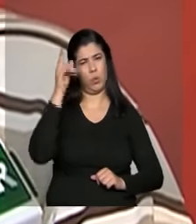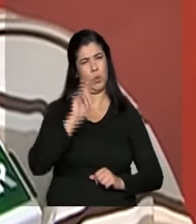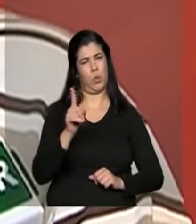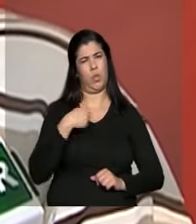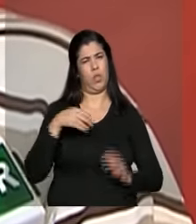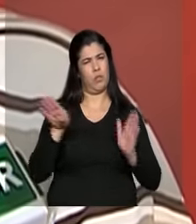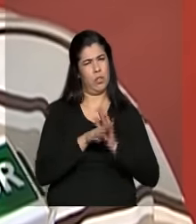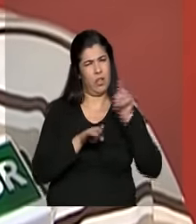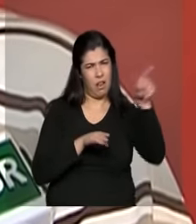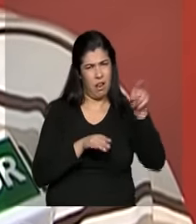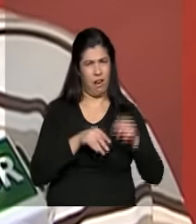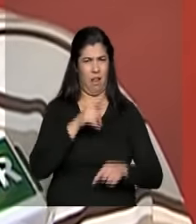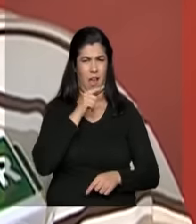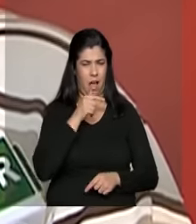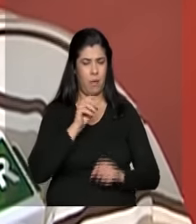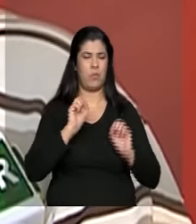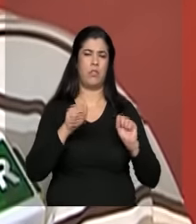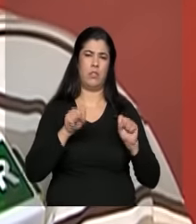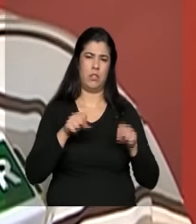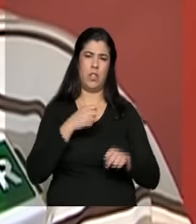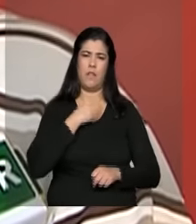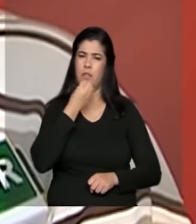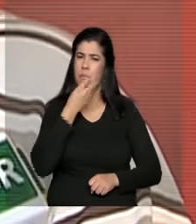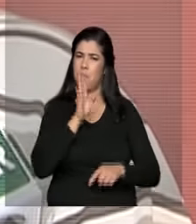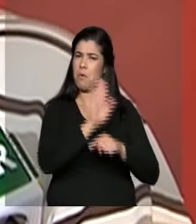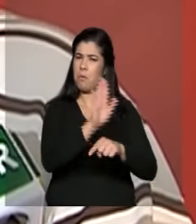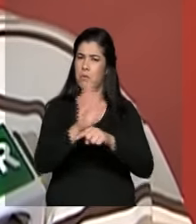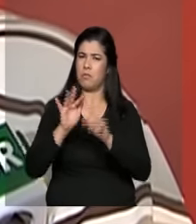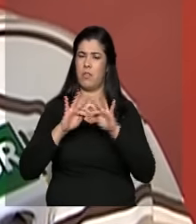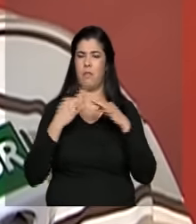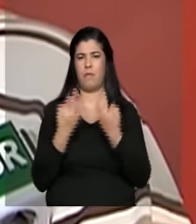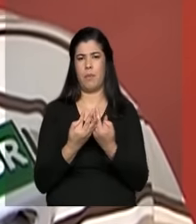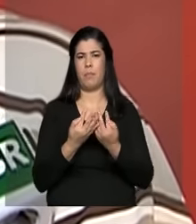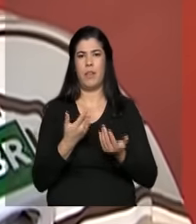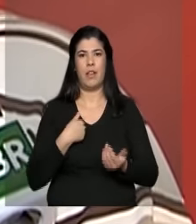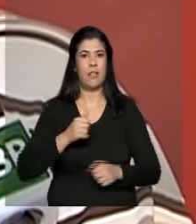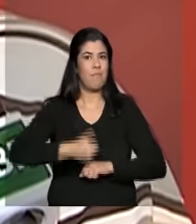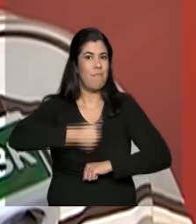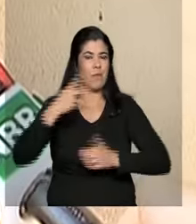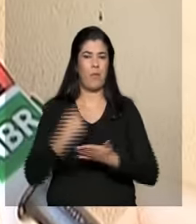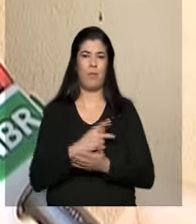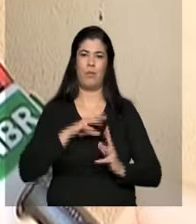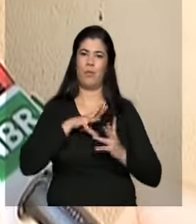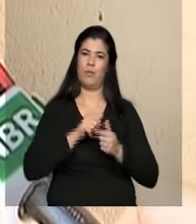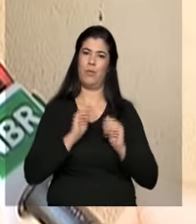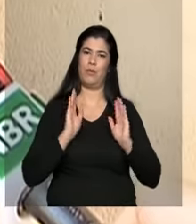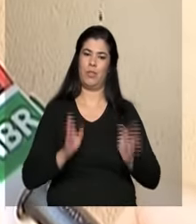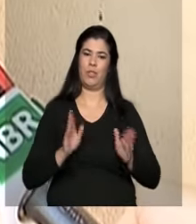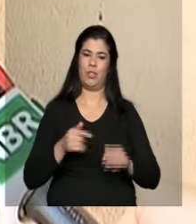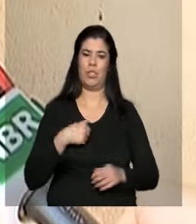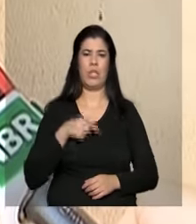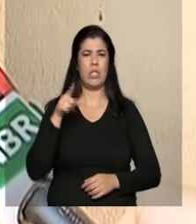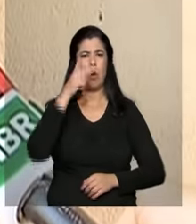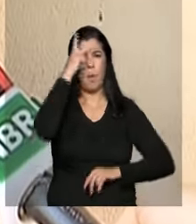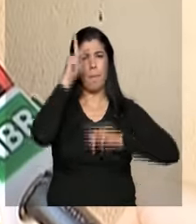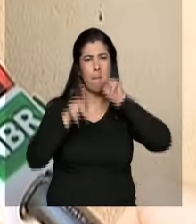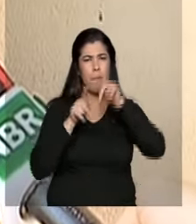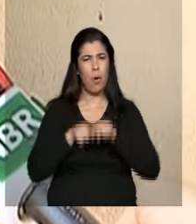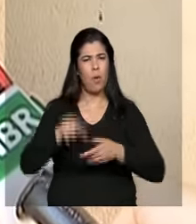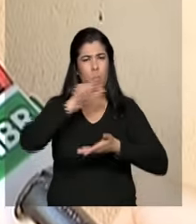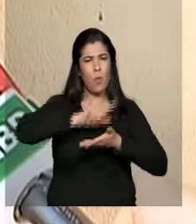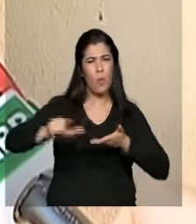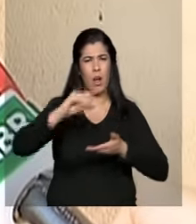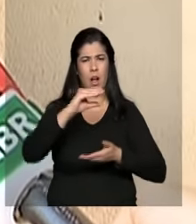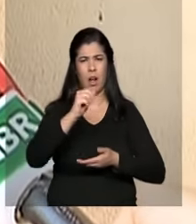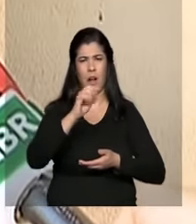essa água chegar lá. Como ela vai chegar lá, para eles vai ser bom demais. Acho que é a coisa melhor do mundo. Para esse povo das Catingas, acho que vai ser uma glória para